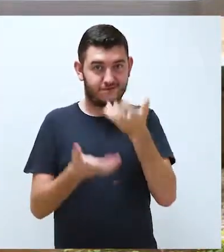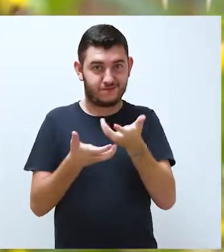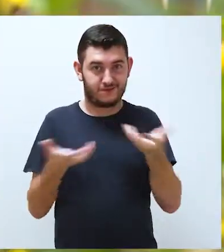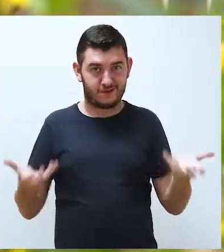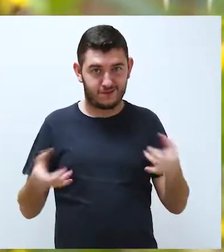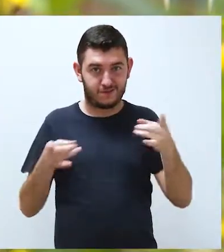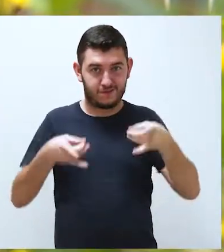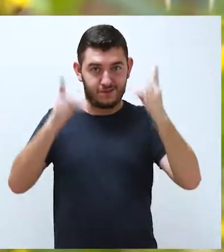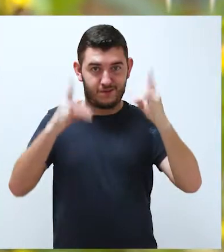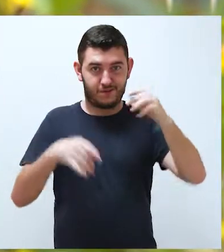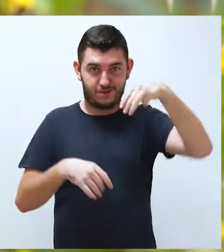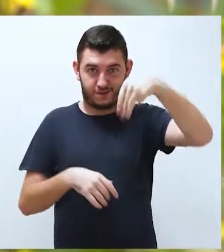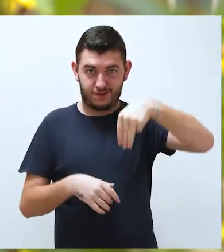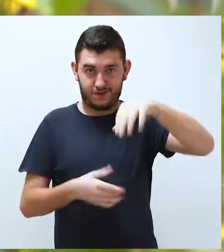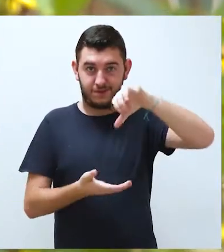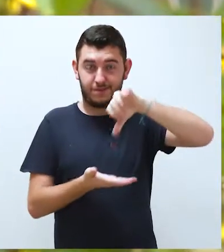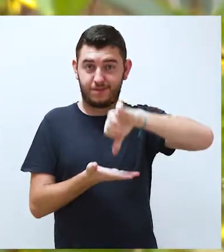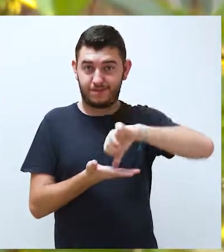Paguatinga.